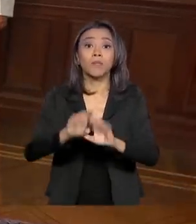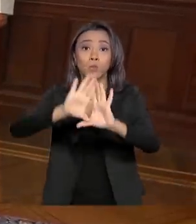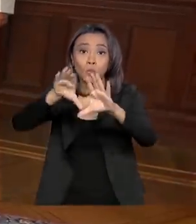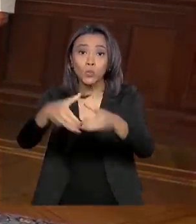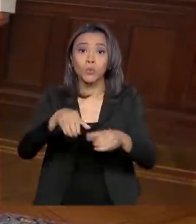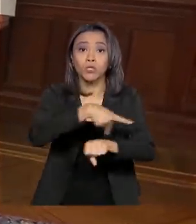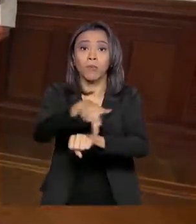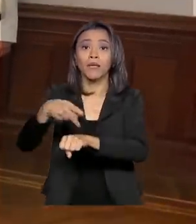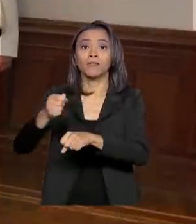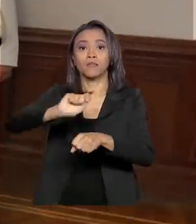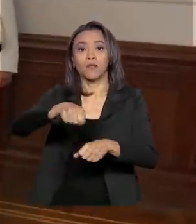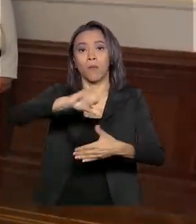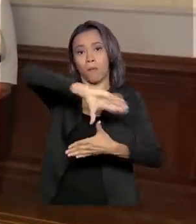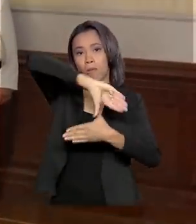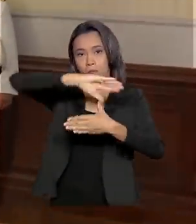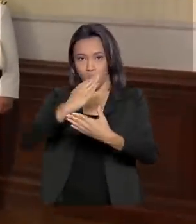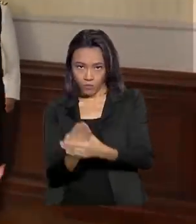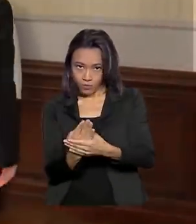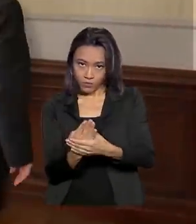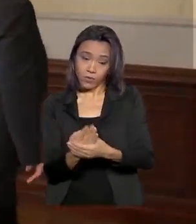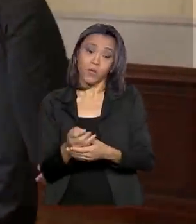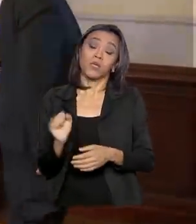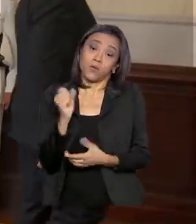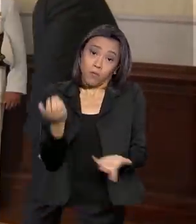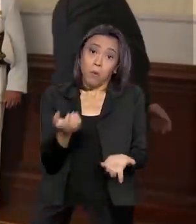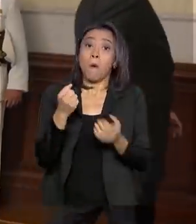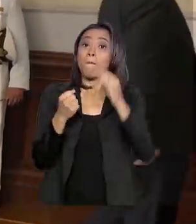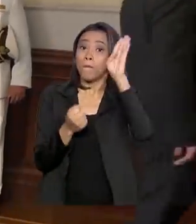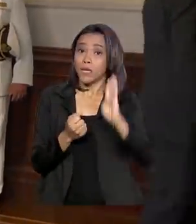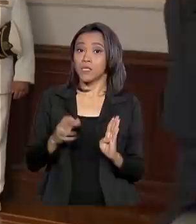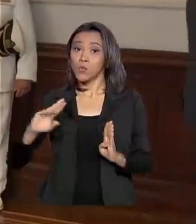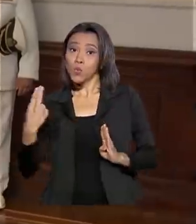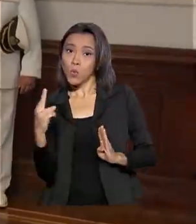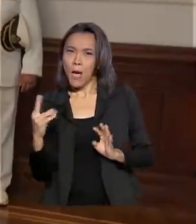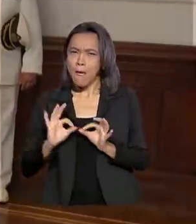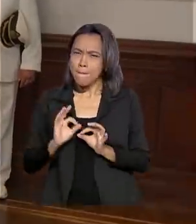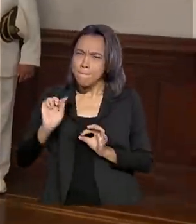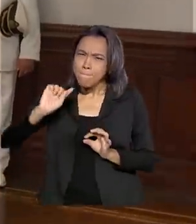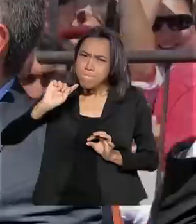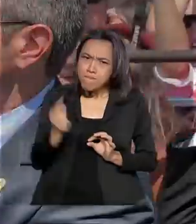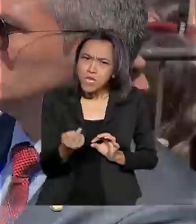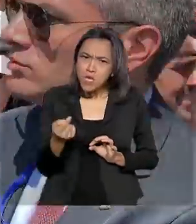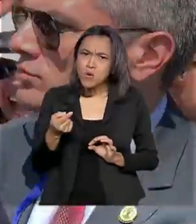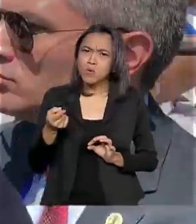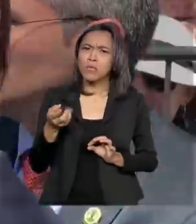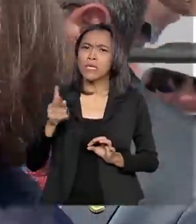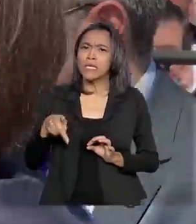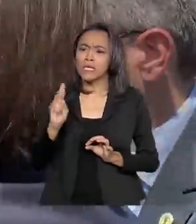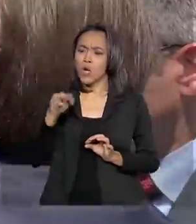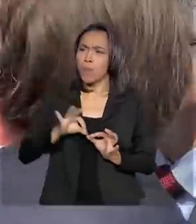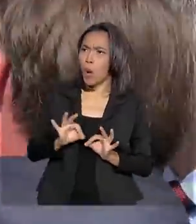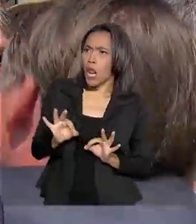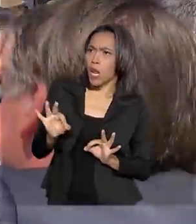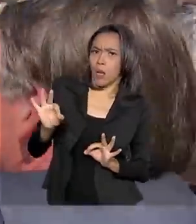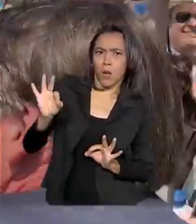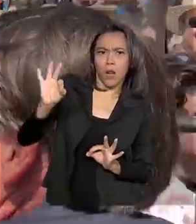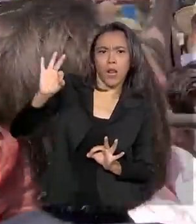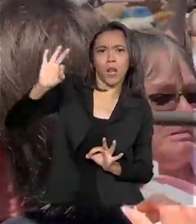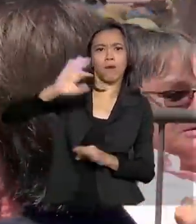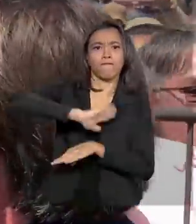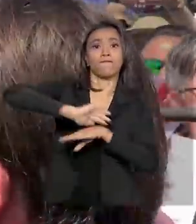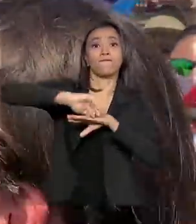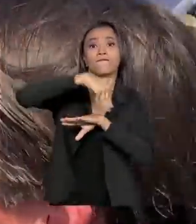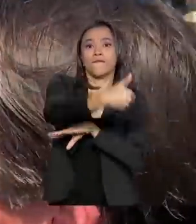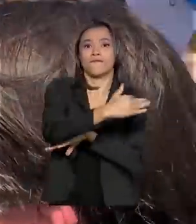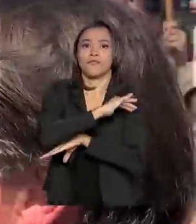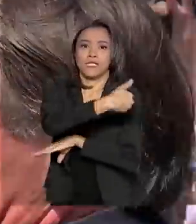E além da economia, Brasil e Uruguai possuem mais de mil quilômetros de fronteiras em comum. Muito saudado pelo povo uruguaio,